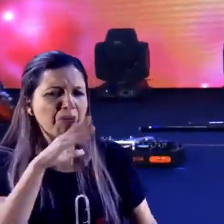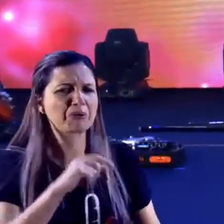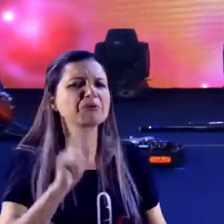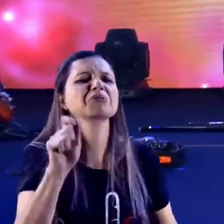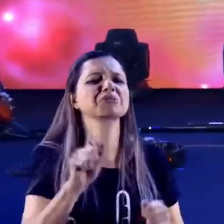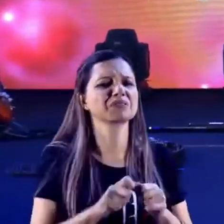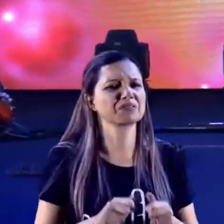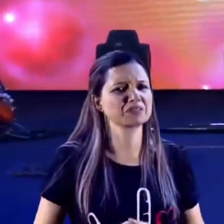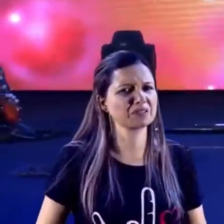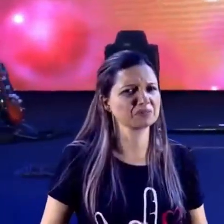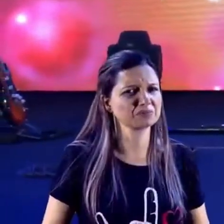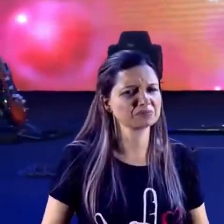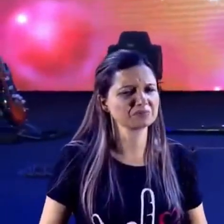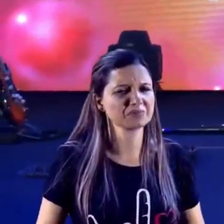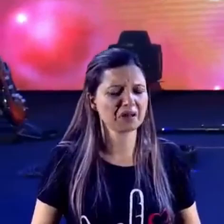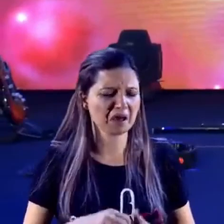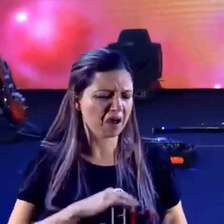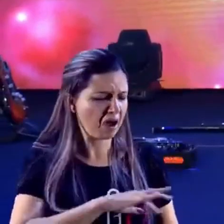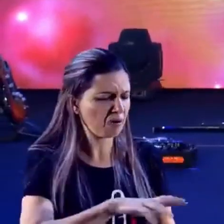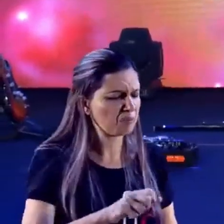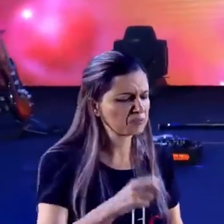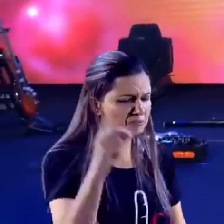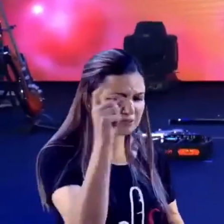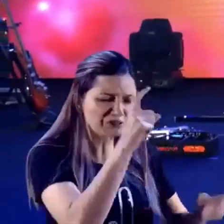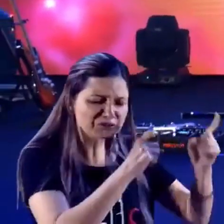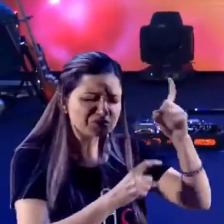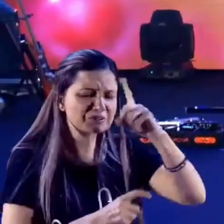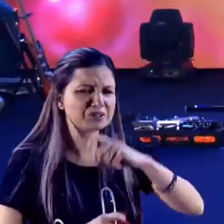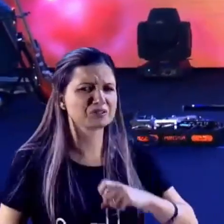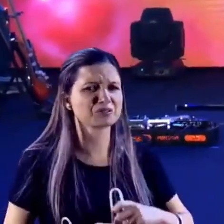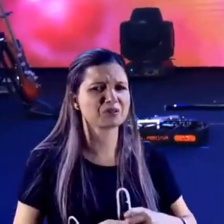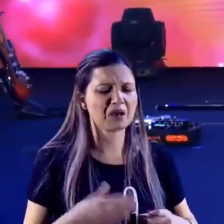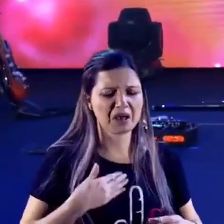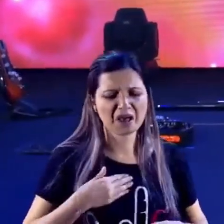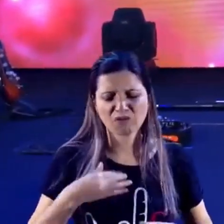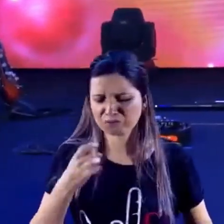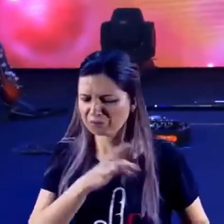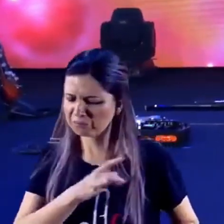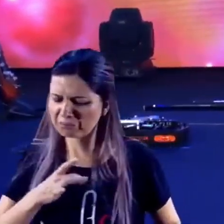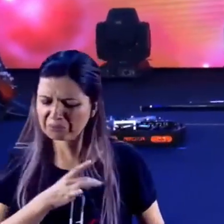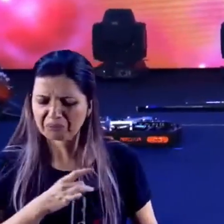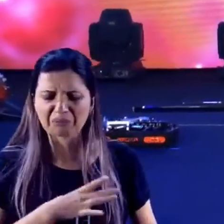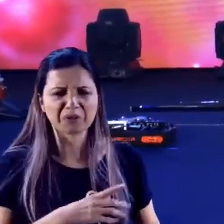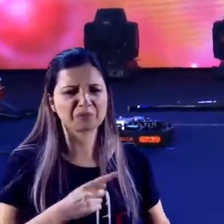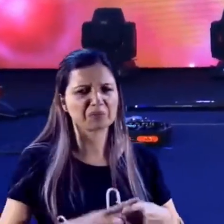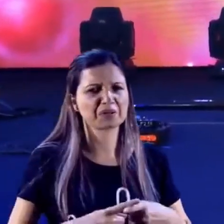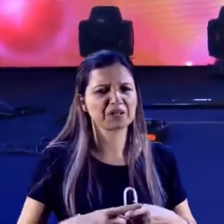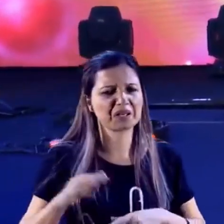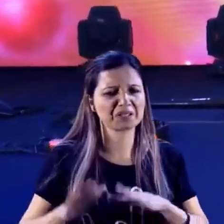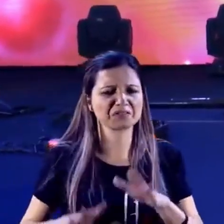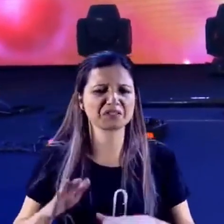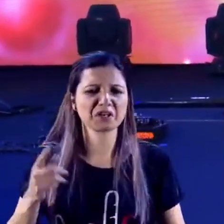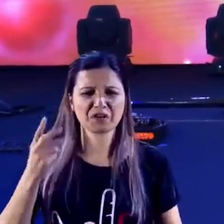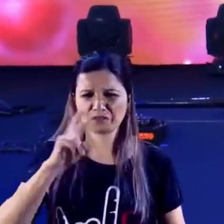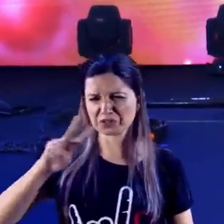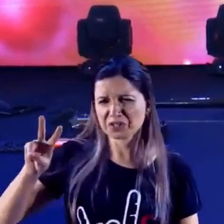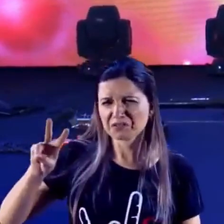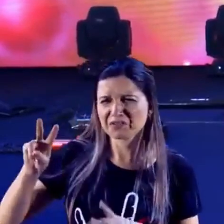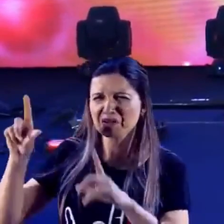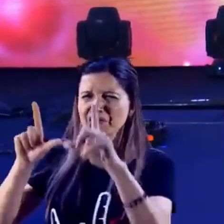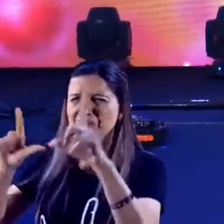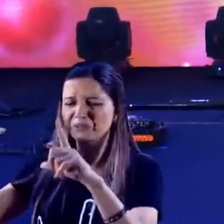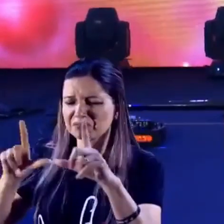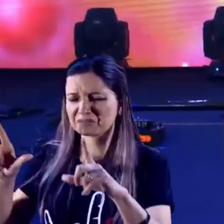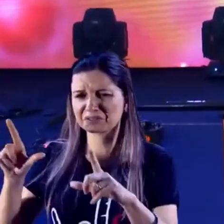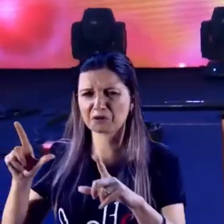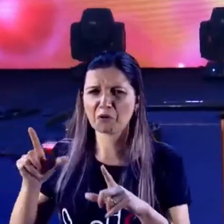detectar. A qualquer momento pode pegar, o número de mortes. O é que você tem chamado